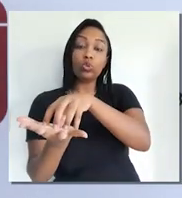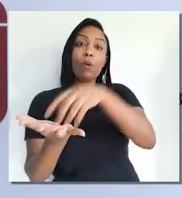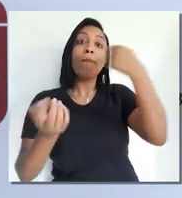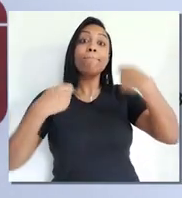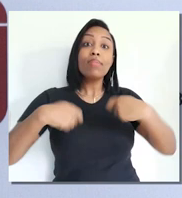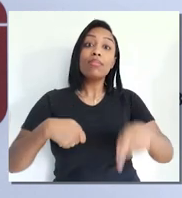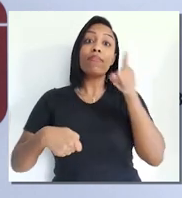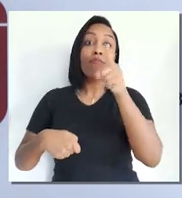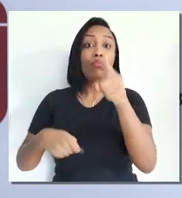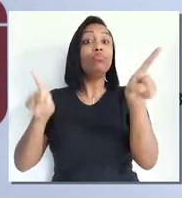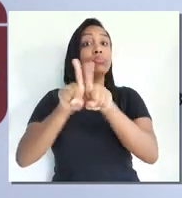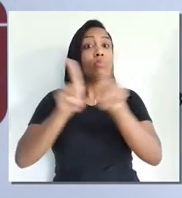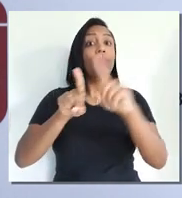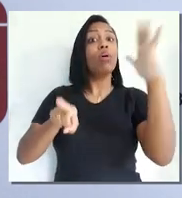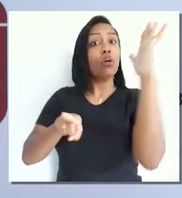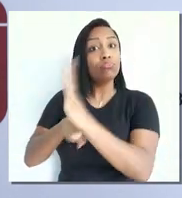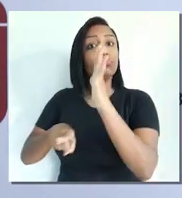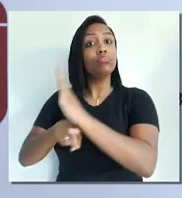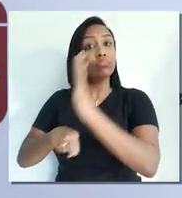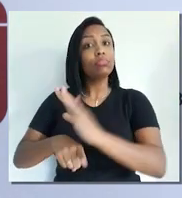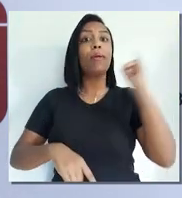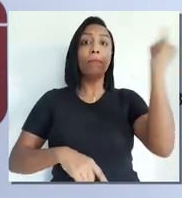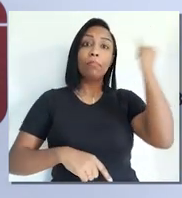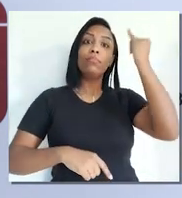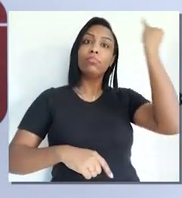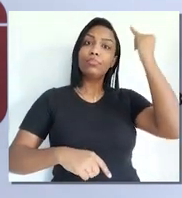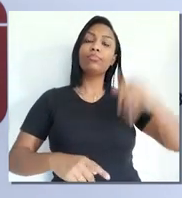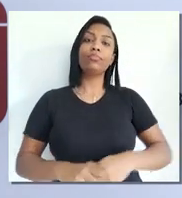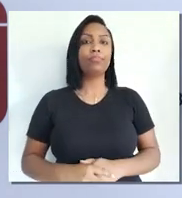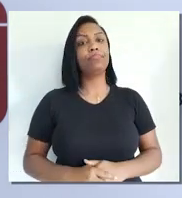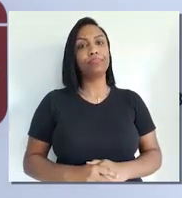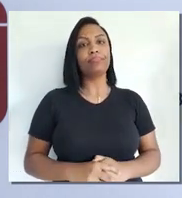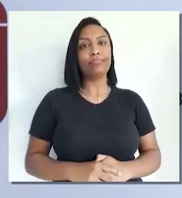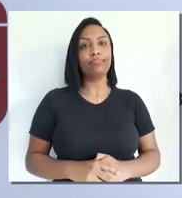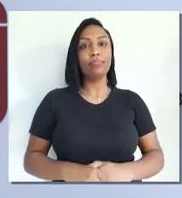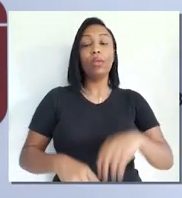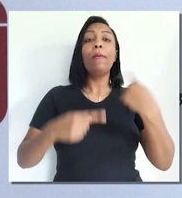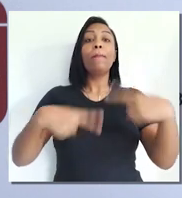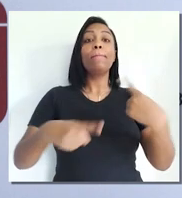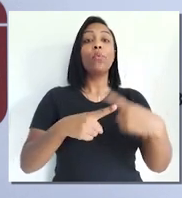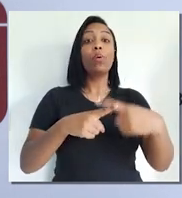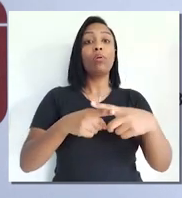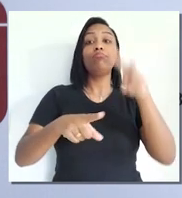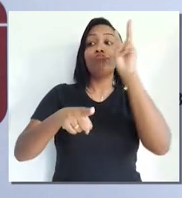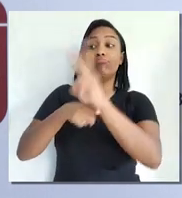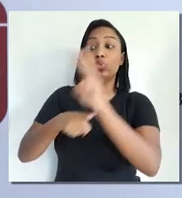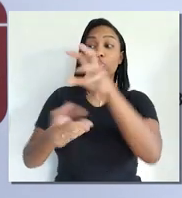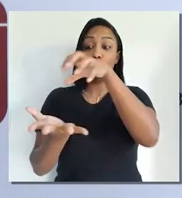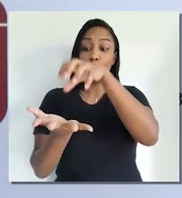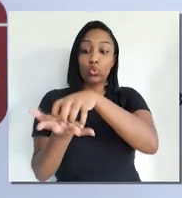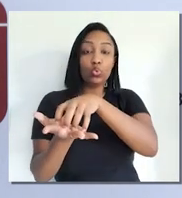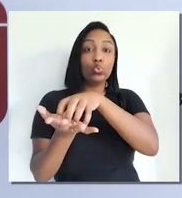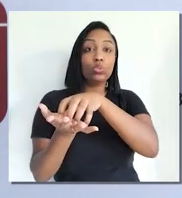A Segurança Institucional precisa que todos ajudem a ela a desempenhar a função de proteger essa instituição, que é a instituição